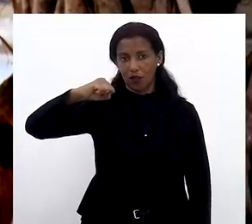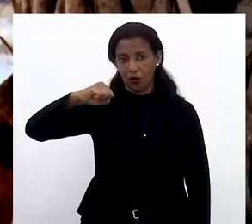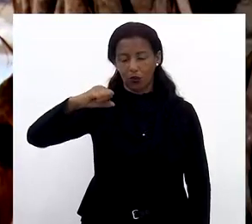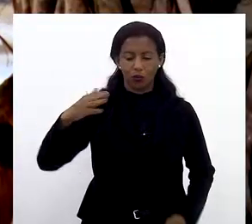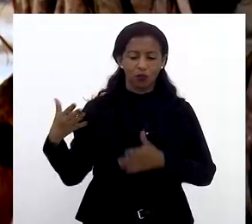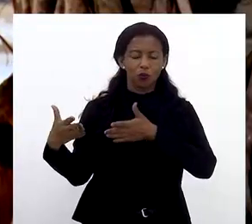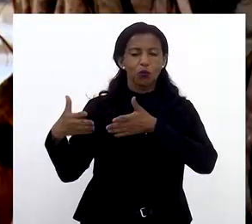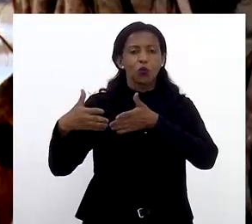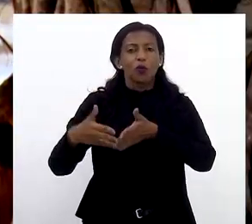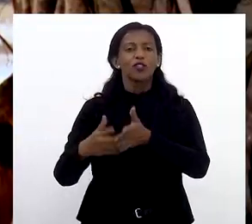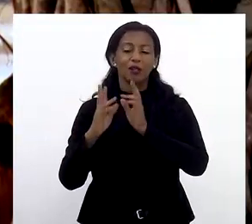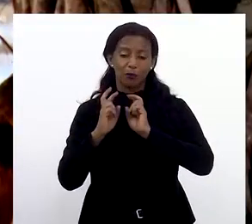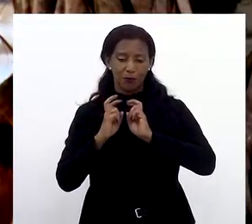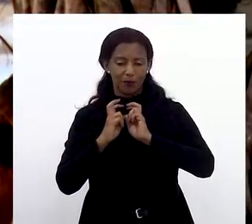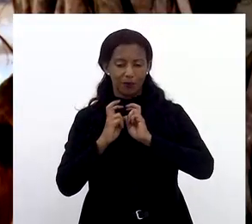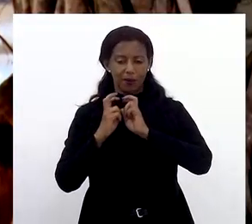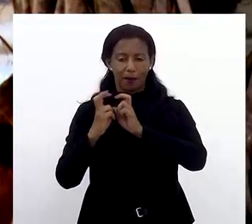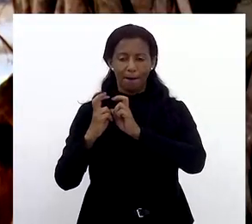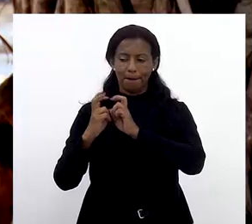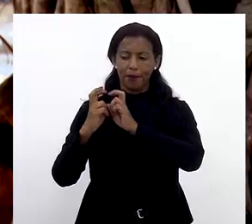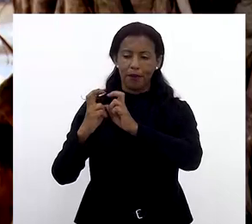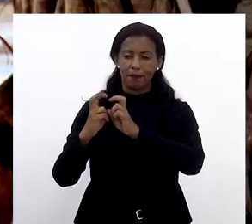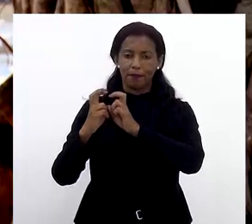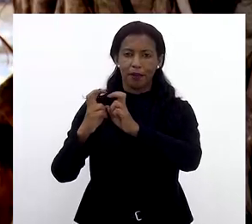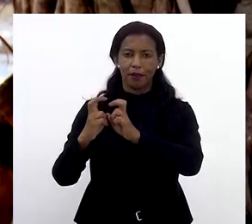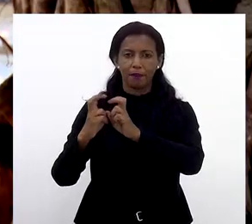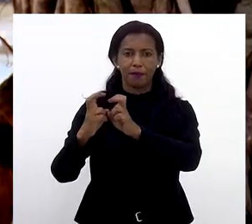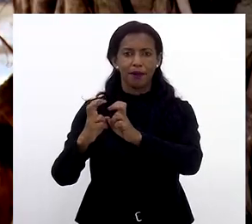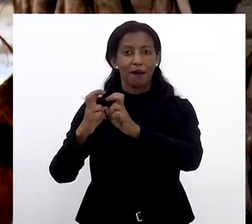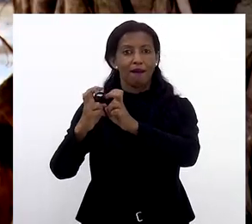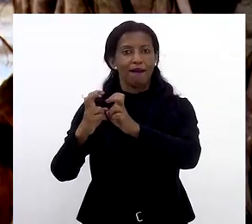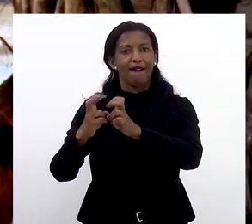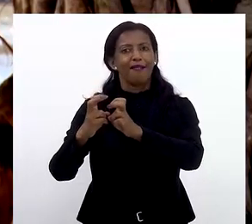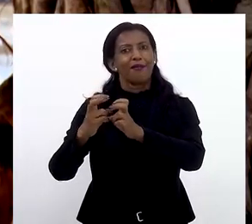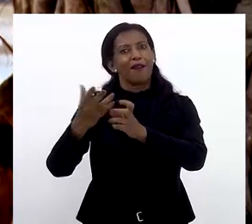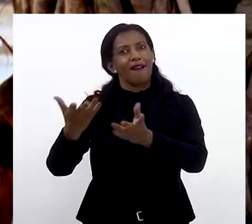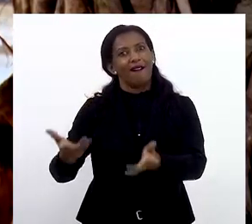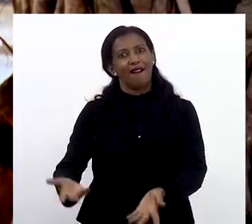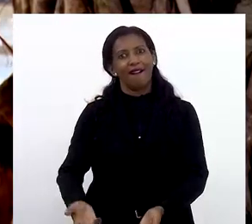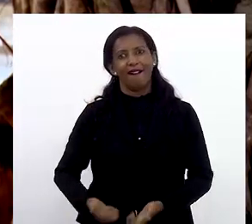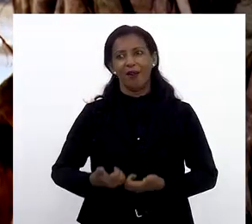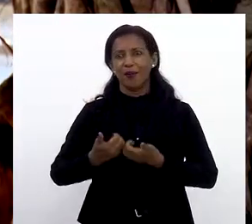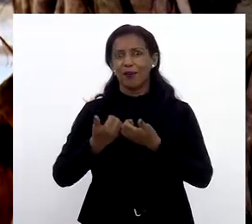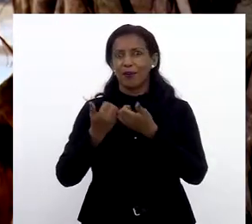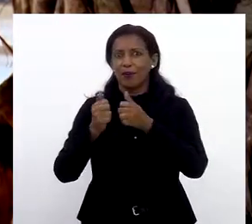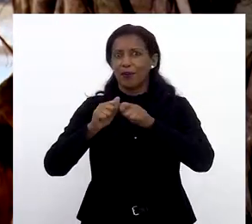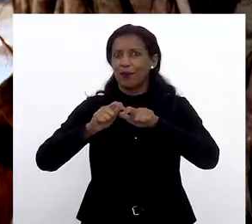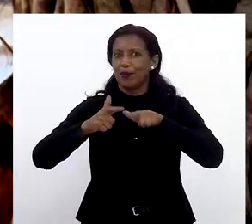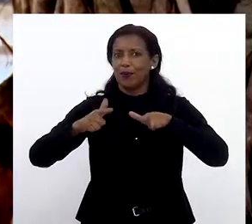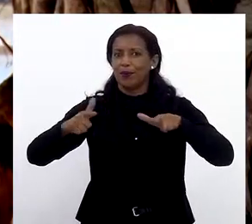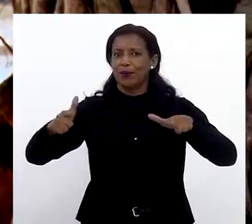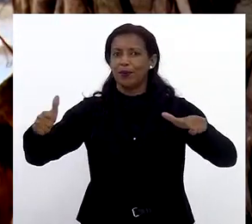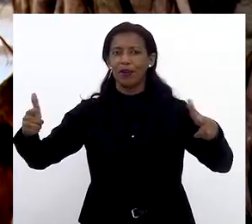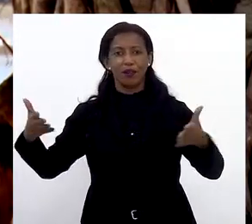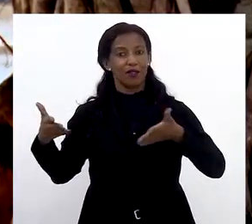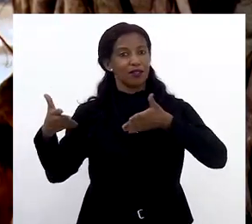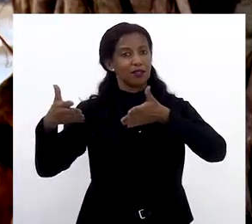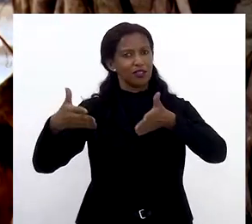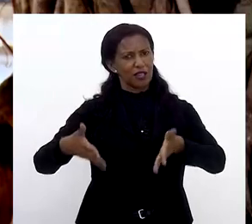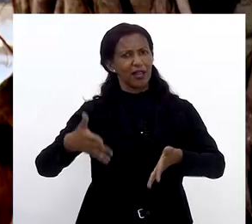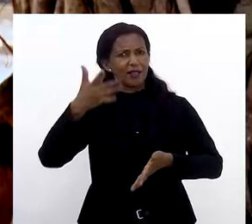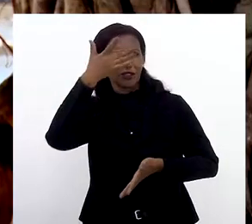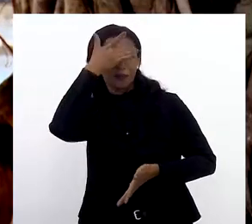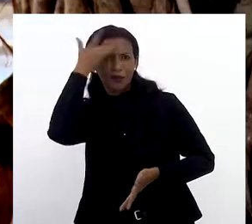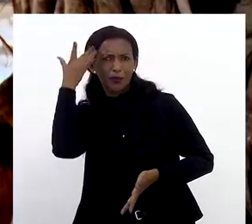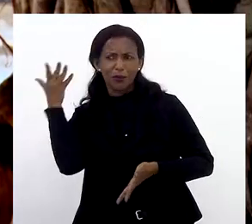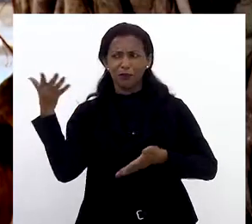Com a chegada dos três, é que então nós tivemos um progresso muito acentuado pela chegada de muitos